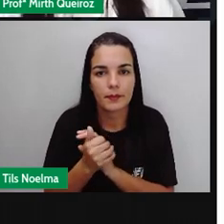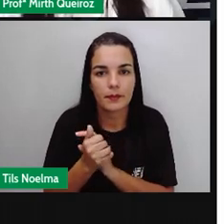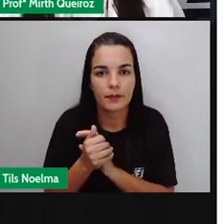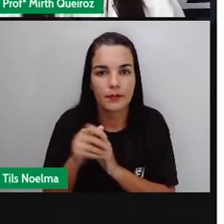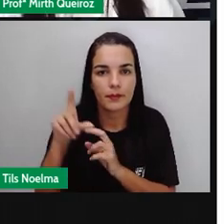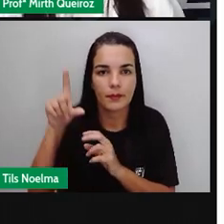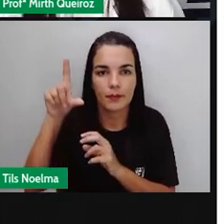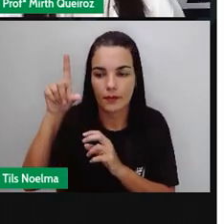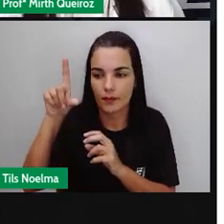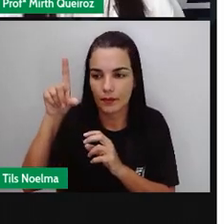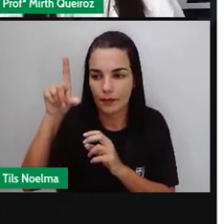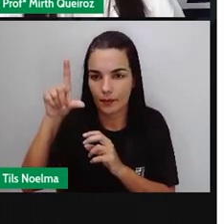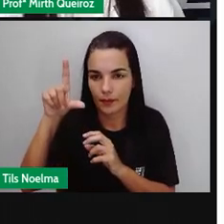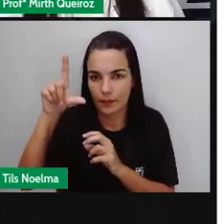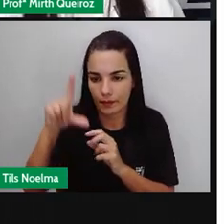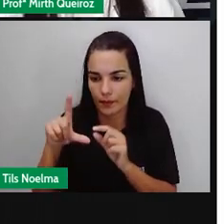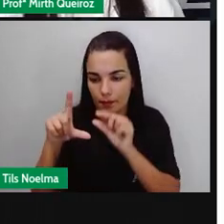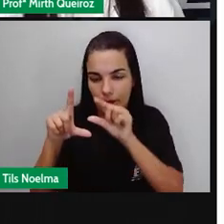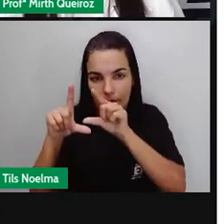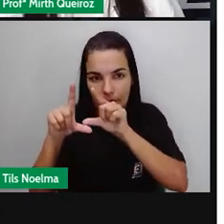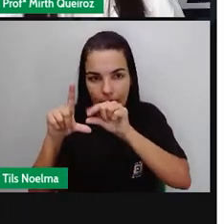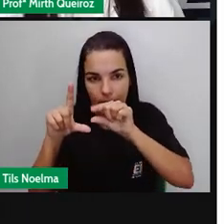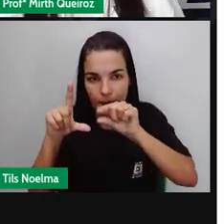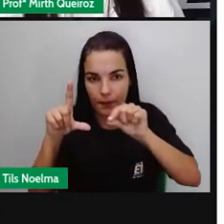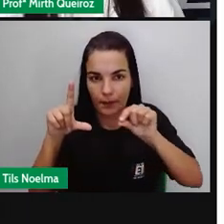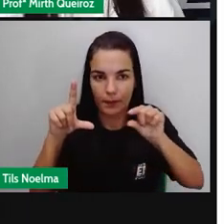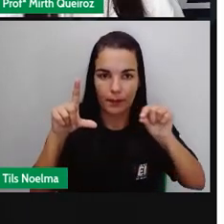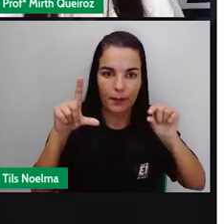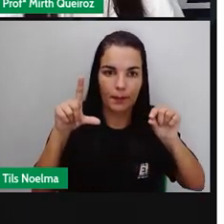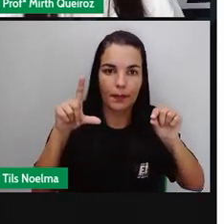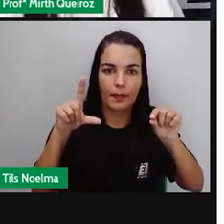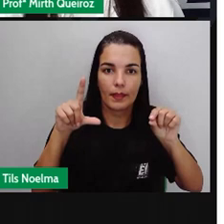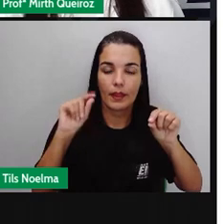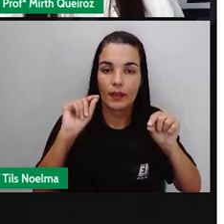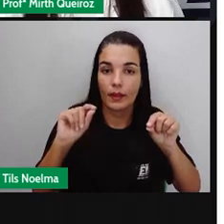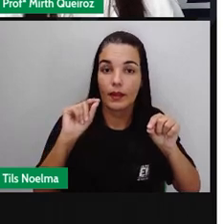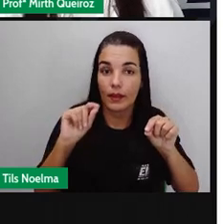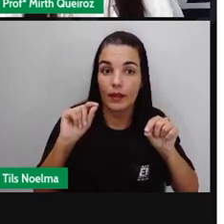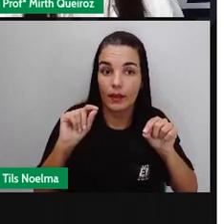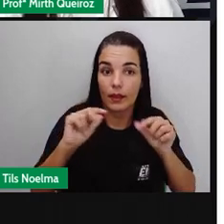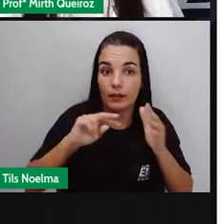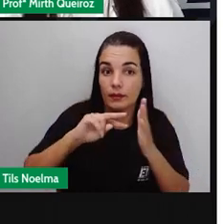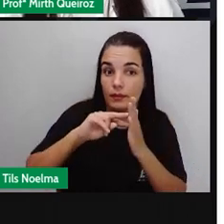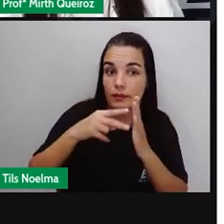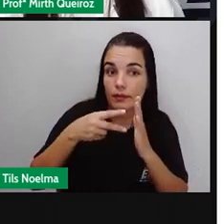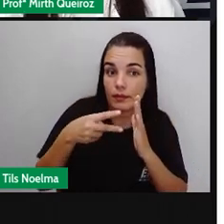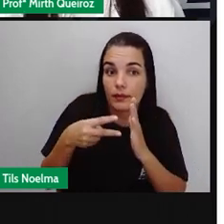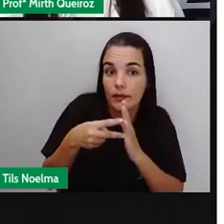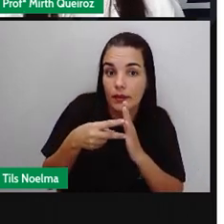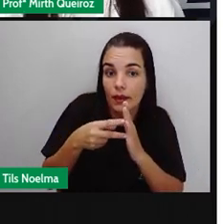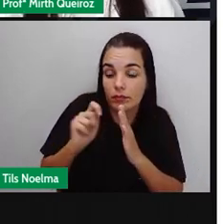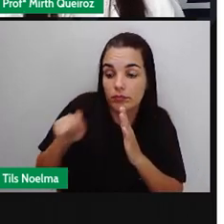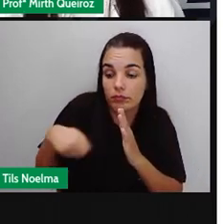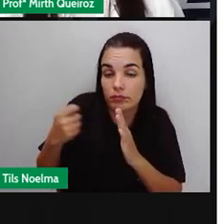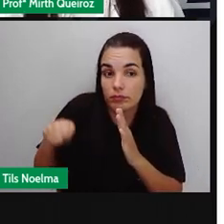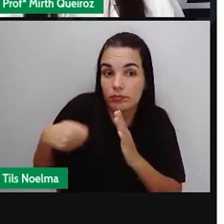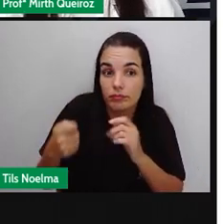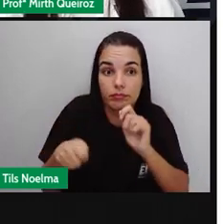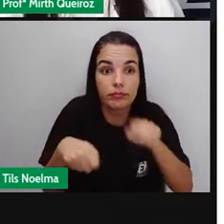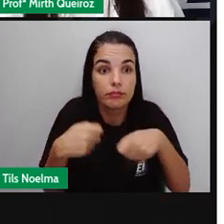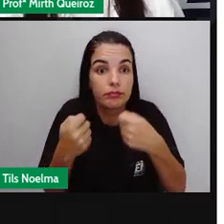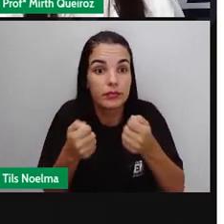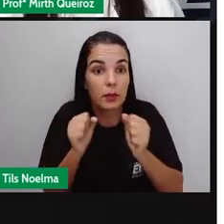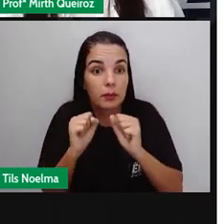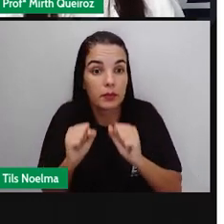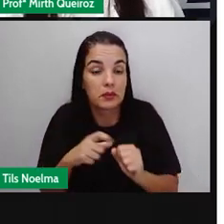Legenda. As legendas são os significados dos símbolos existentes nos mapas. Como a Pró falou para vocês, pode vir representado